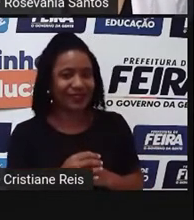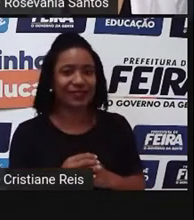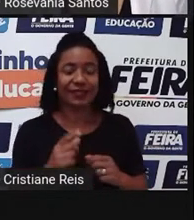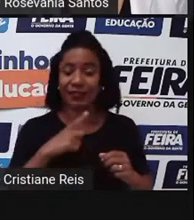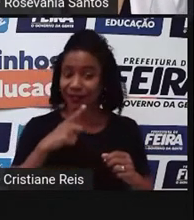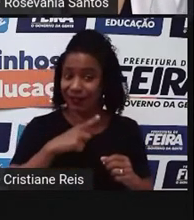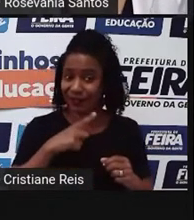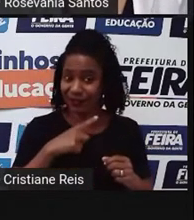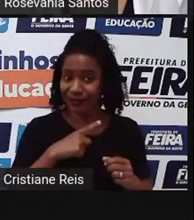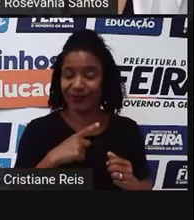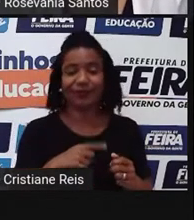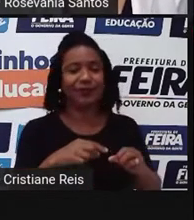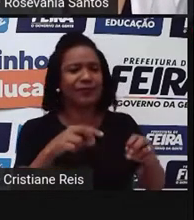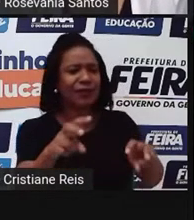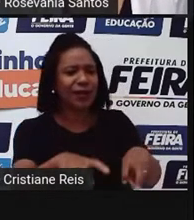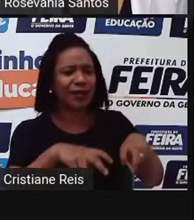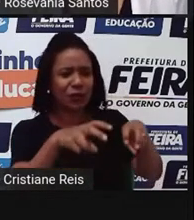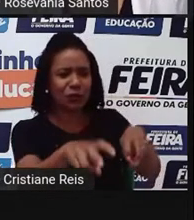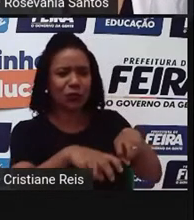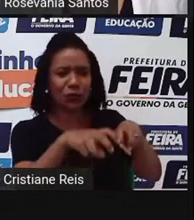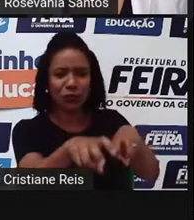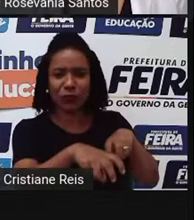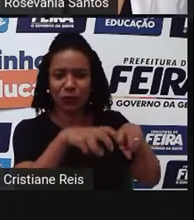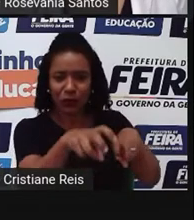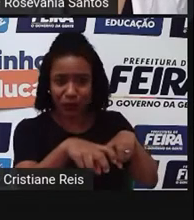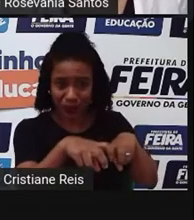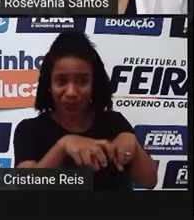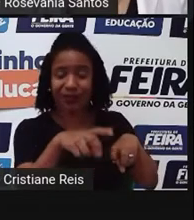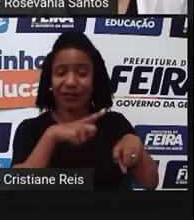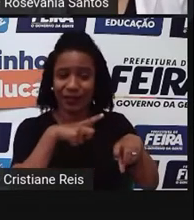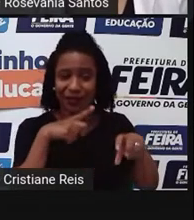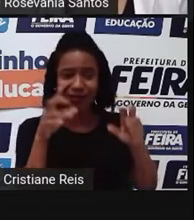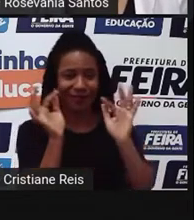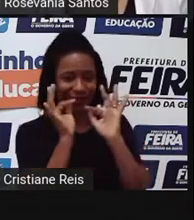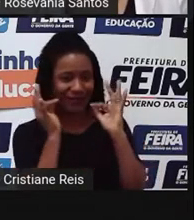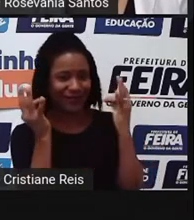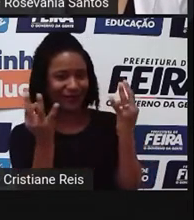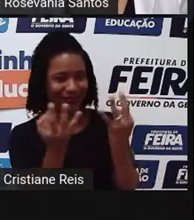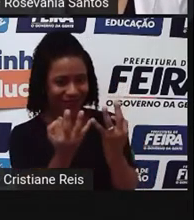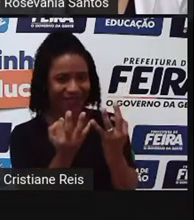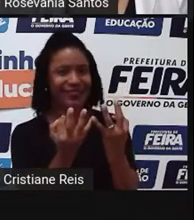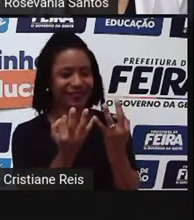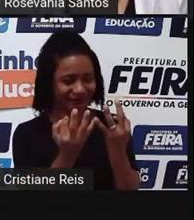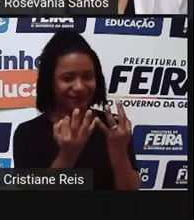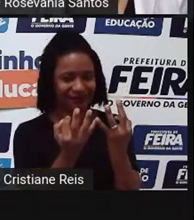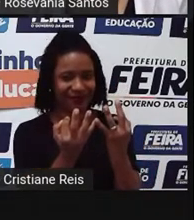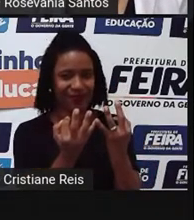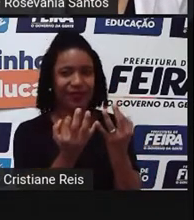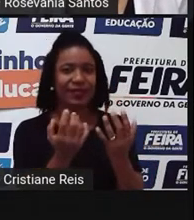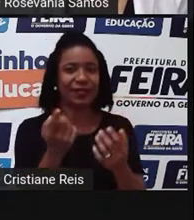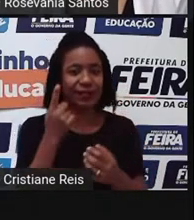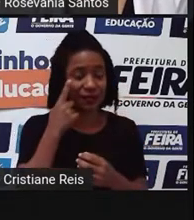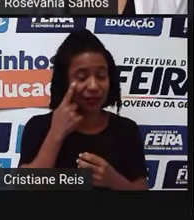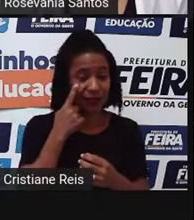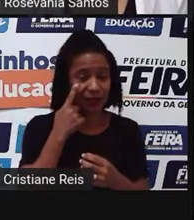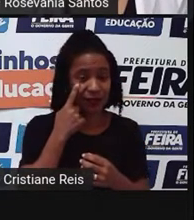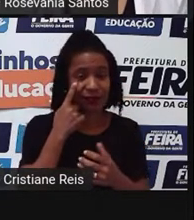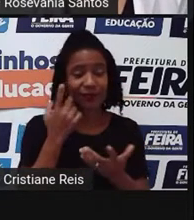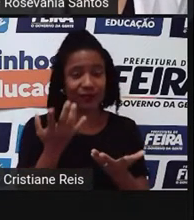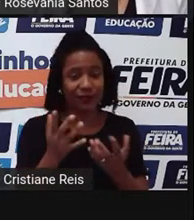Basicamente, vocês vão entender por quê. Agricultura de subsistência. Que a gente sabe, né? Na maioria das vezes, ali.